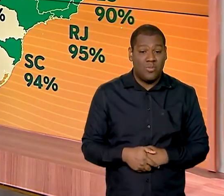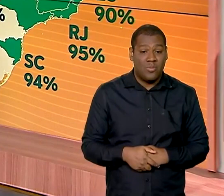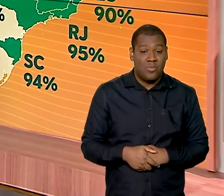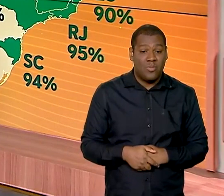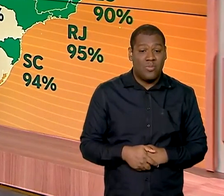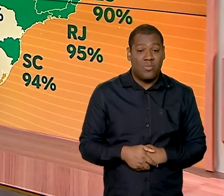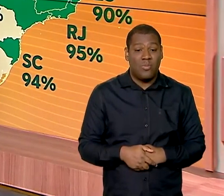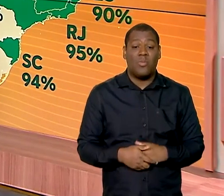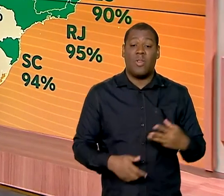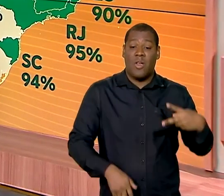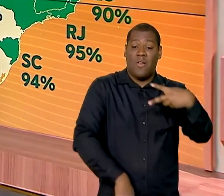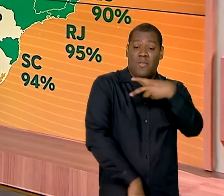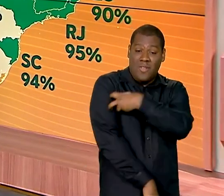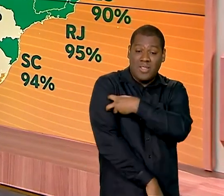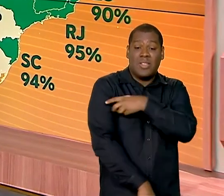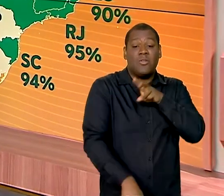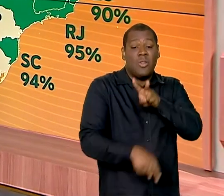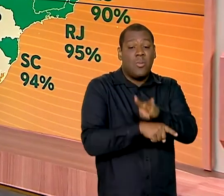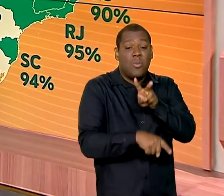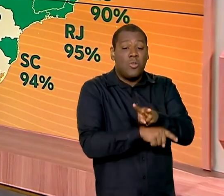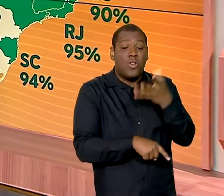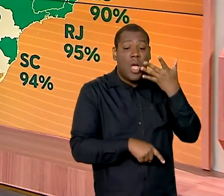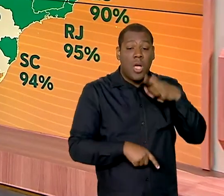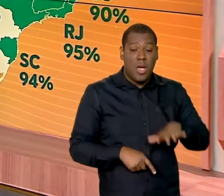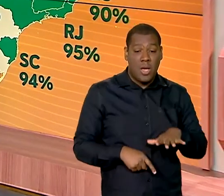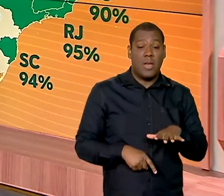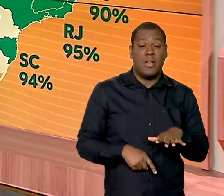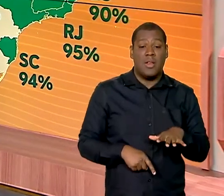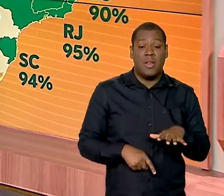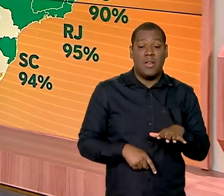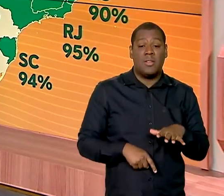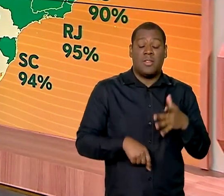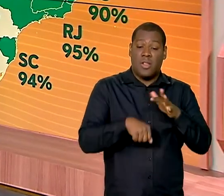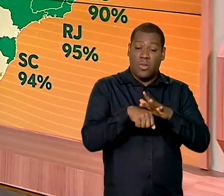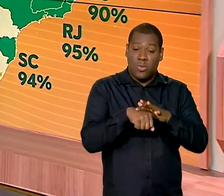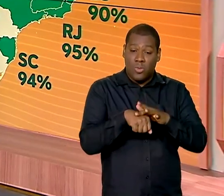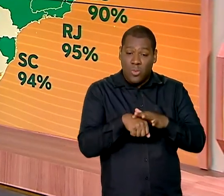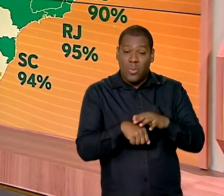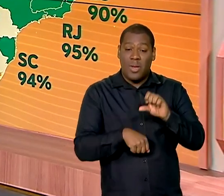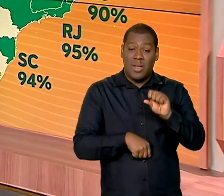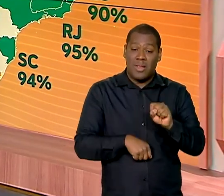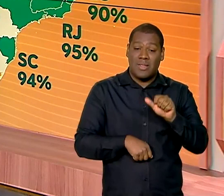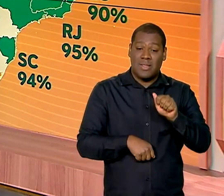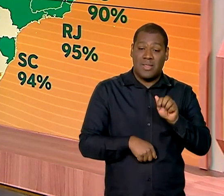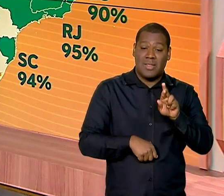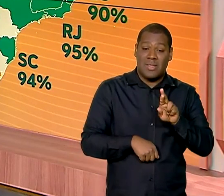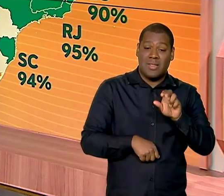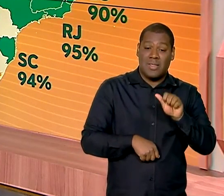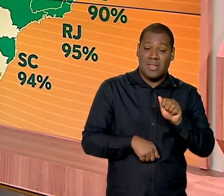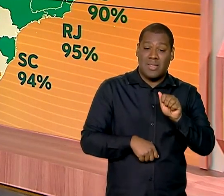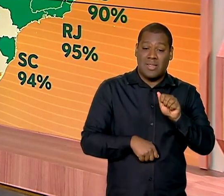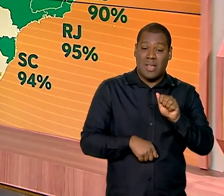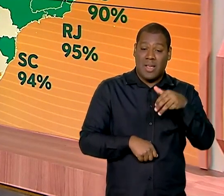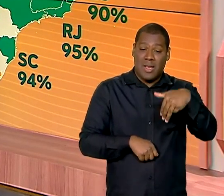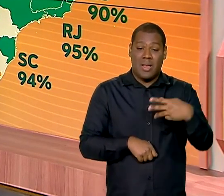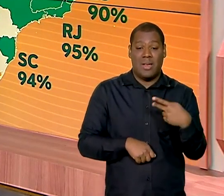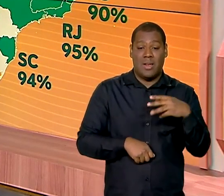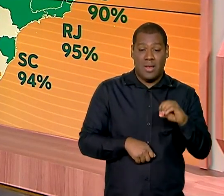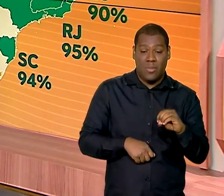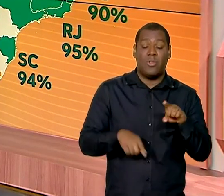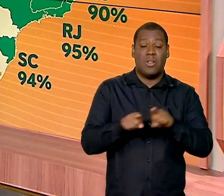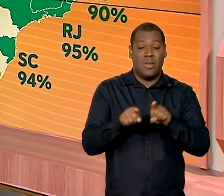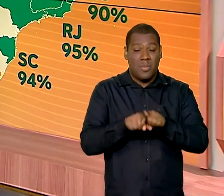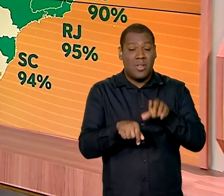tríplice viral, a vacina que protege as crianças contra o sarampo, a cachumba e a rubeula cresceu em 22